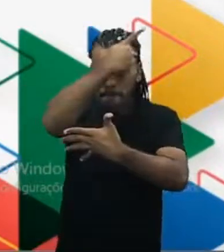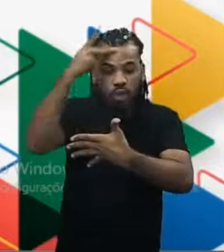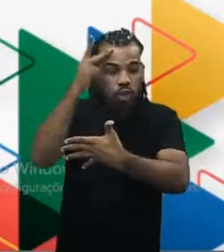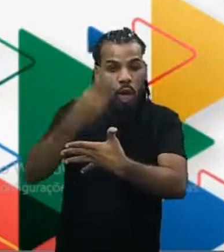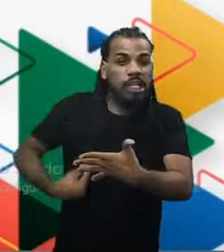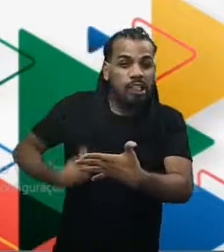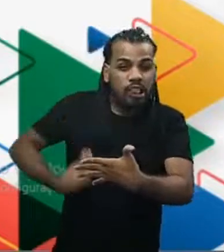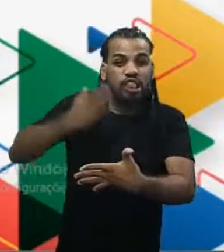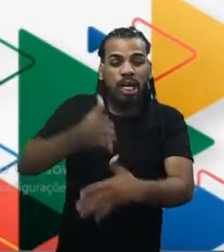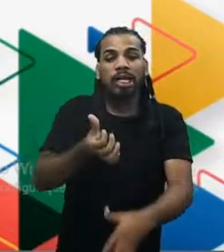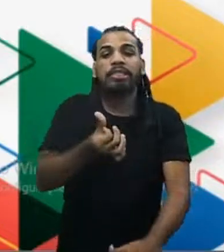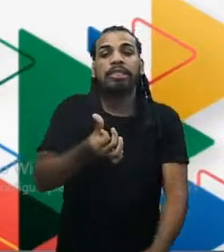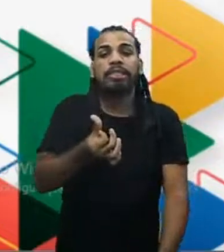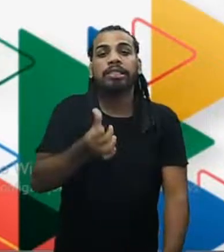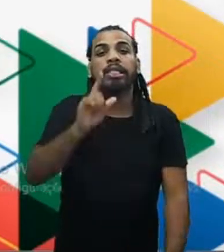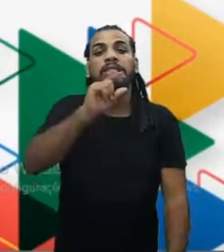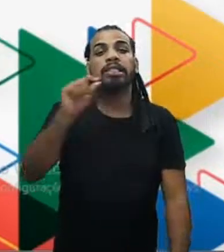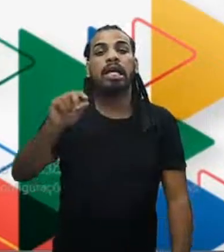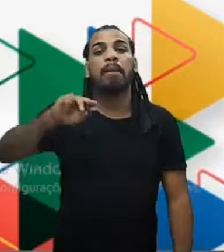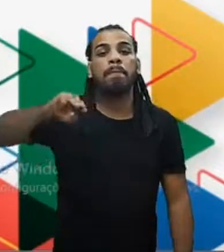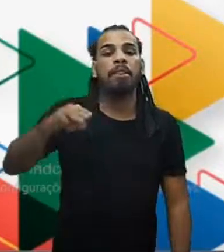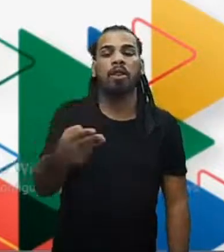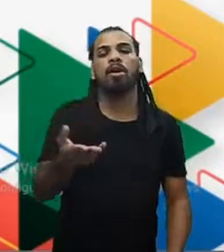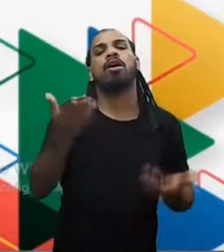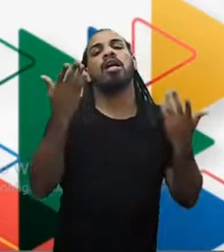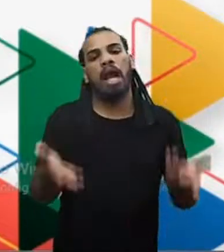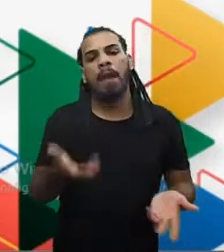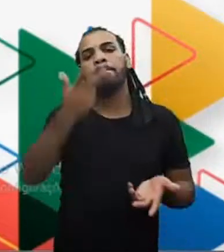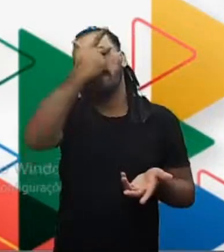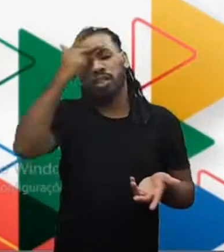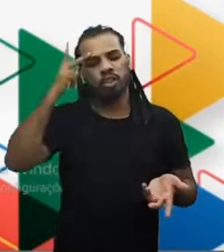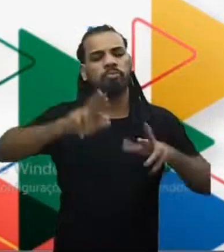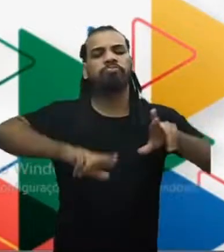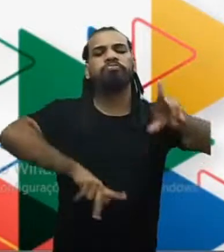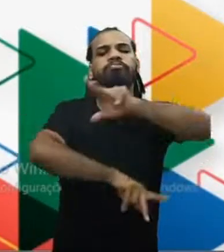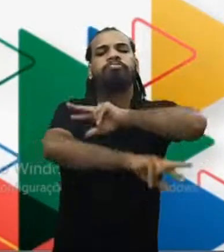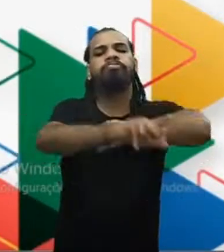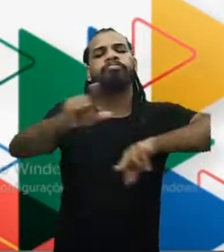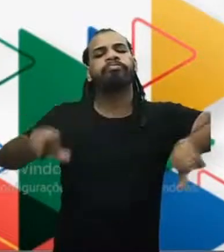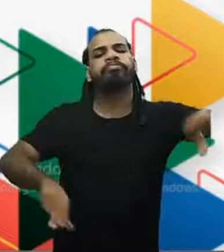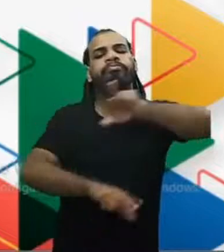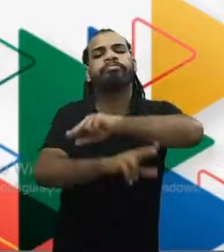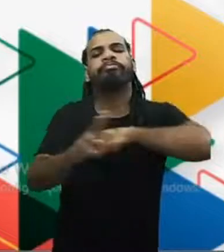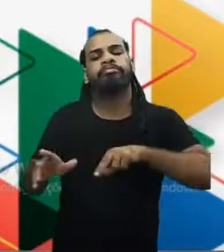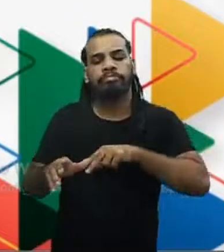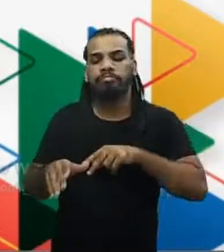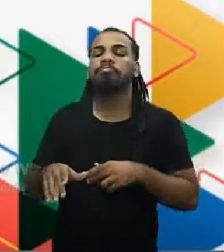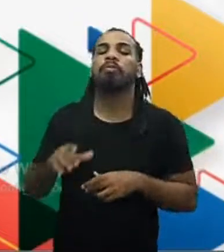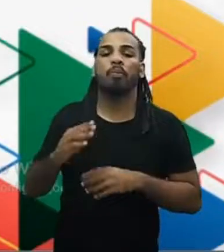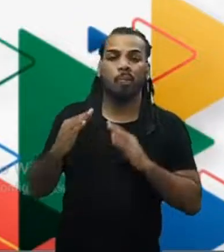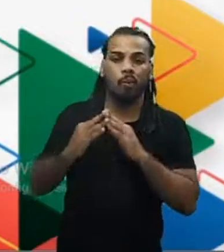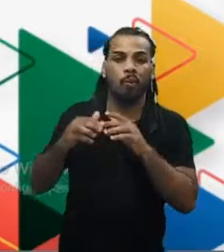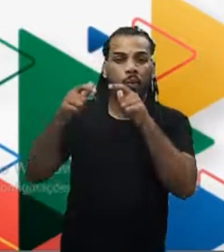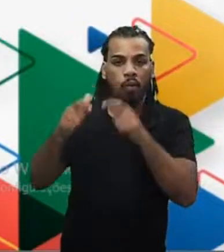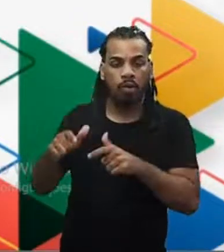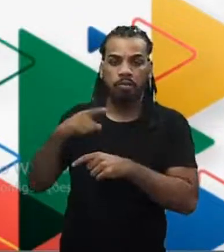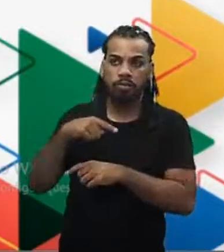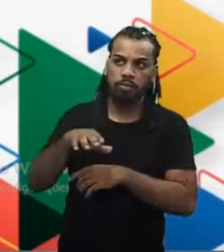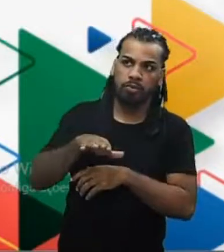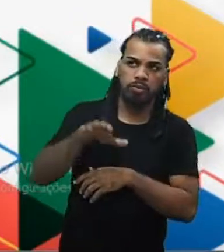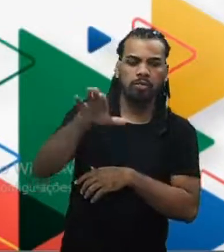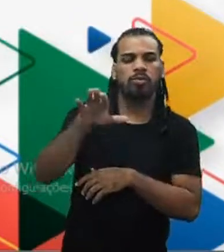população era bem heterogênea e se encontrava em regiões que iam desde a